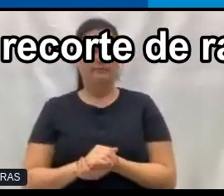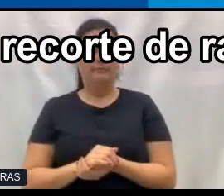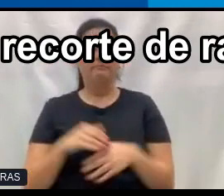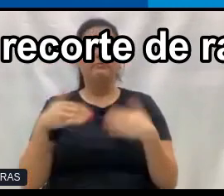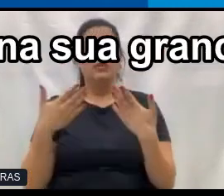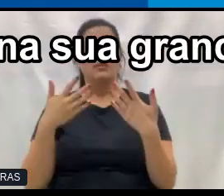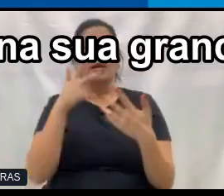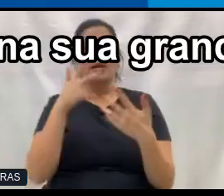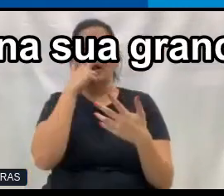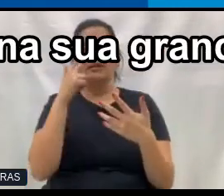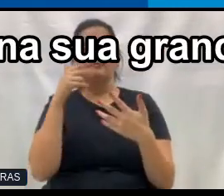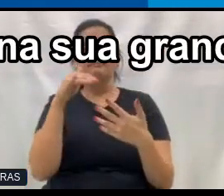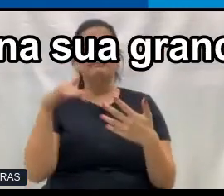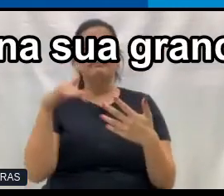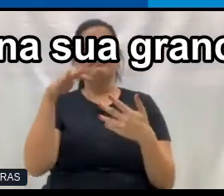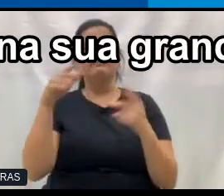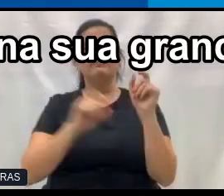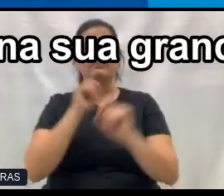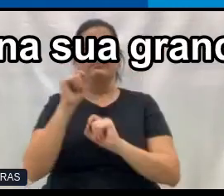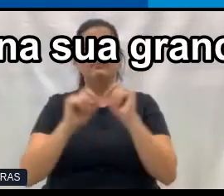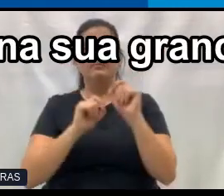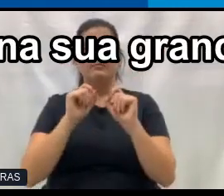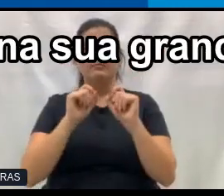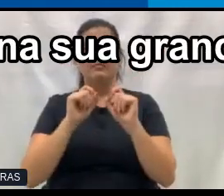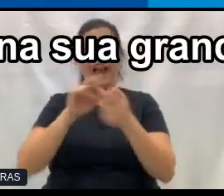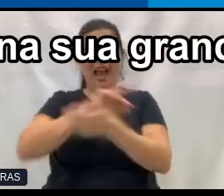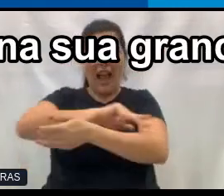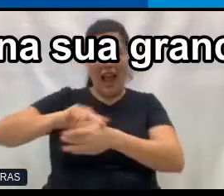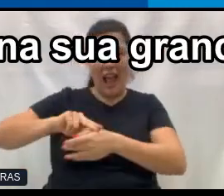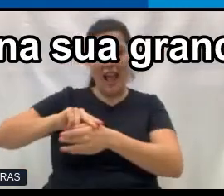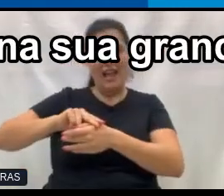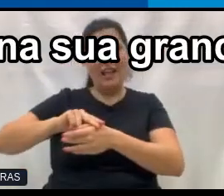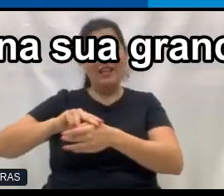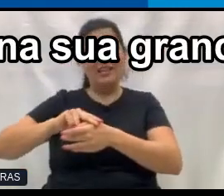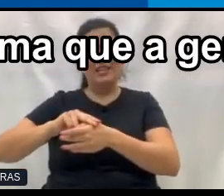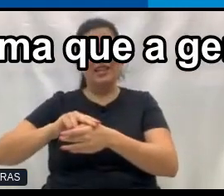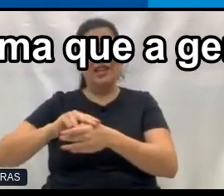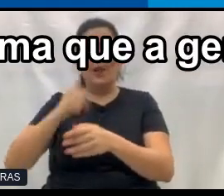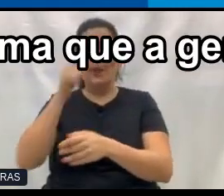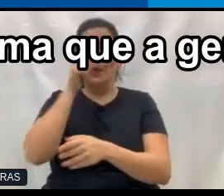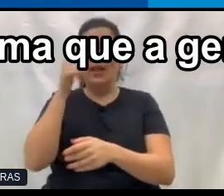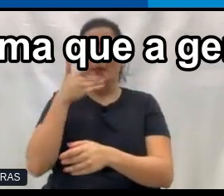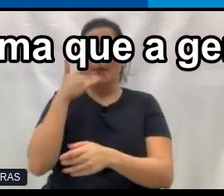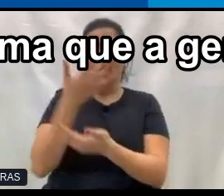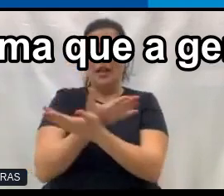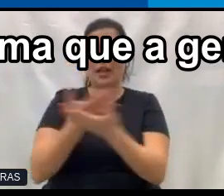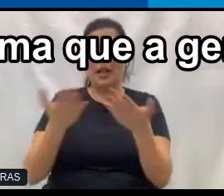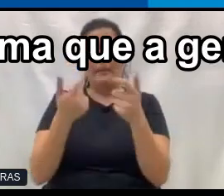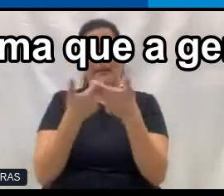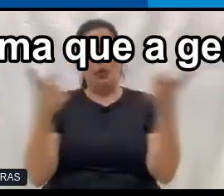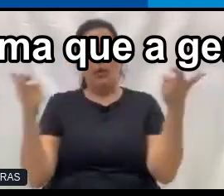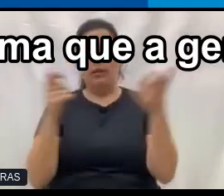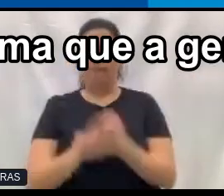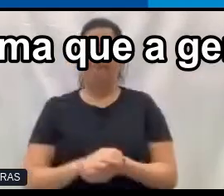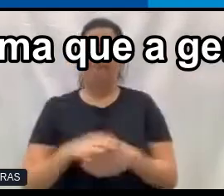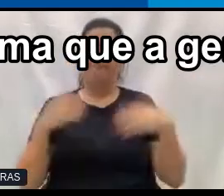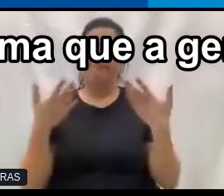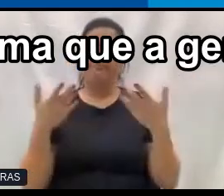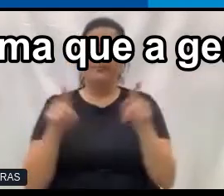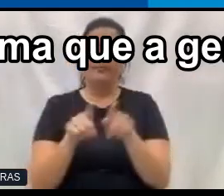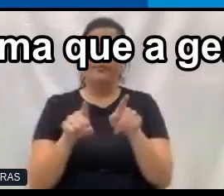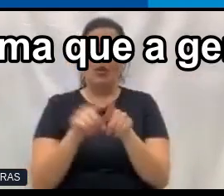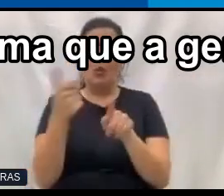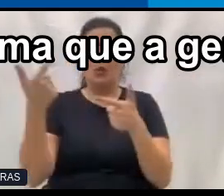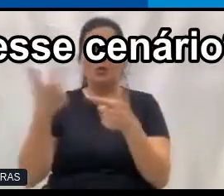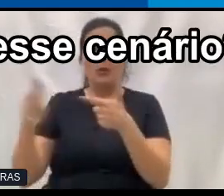raça, vai ser de mulheres brancas na sua grande maioria. Então, isso também é um outro problema que a gente precisa